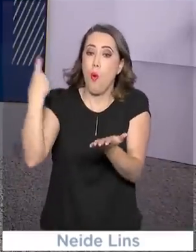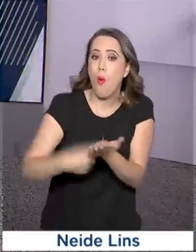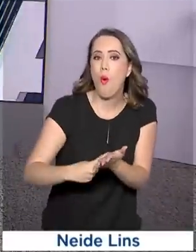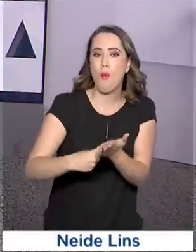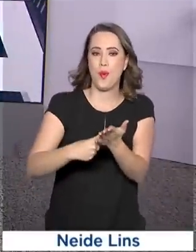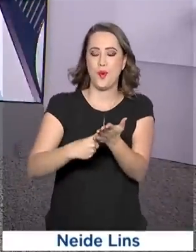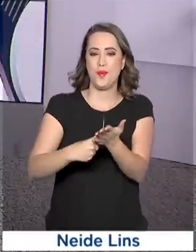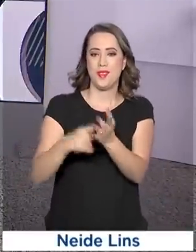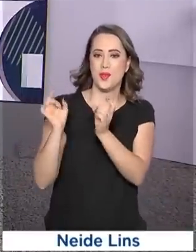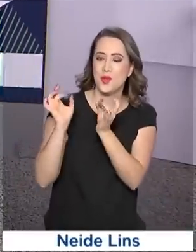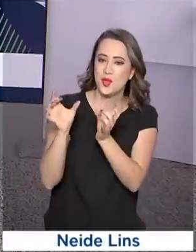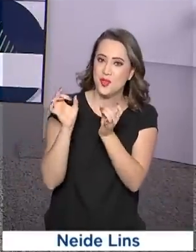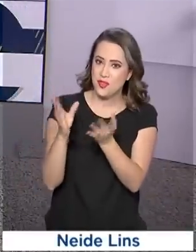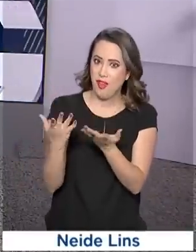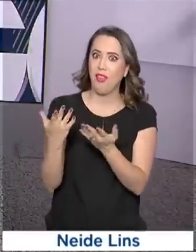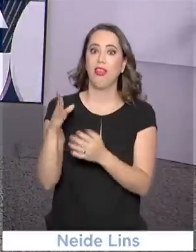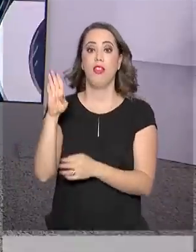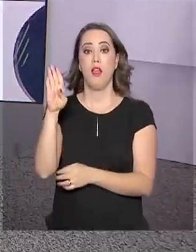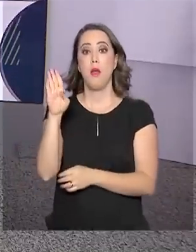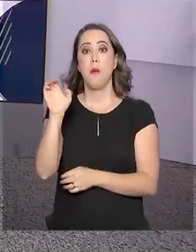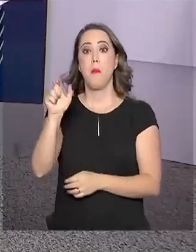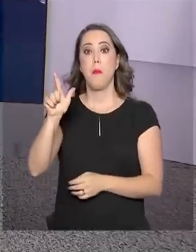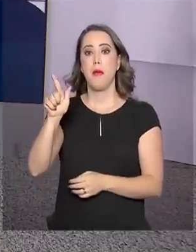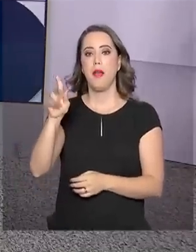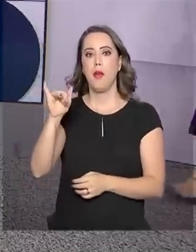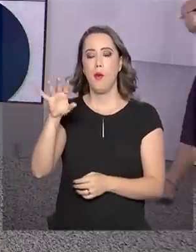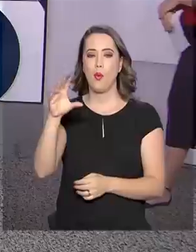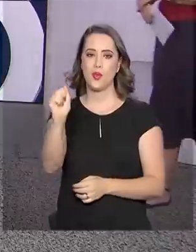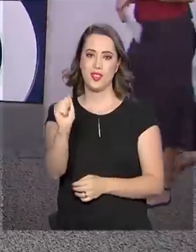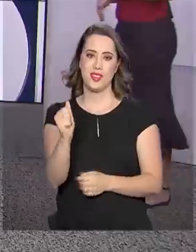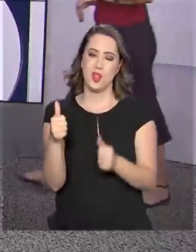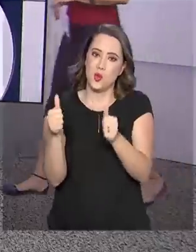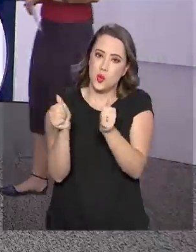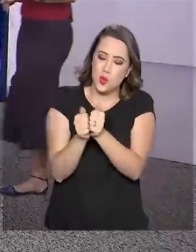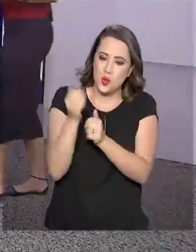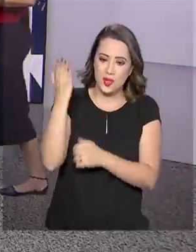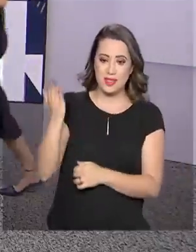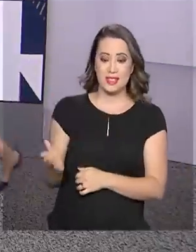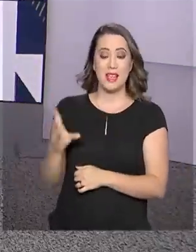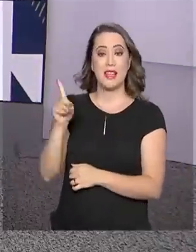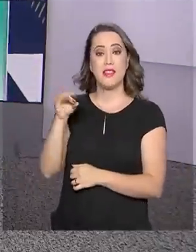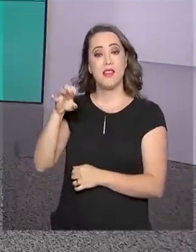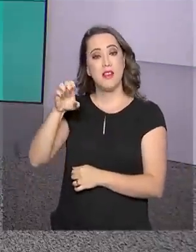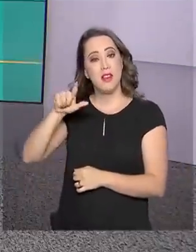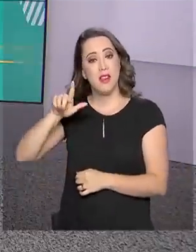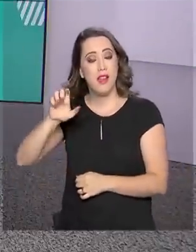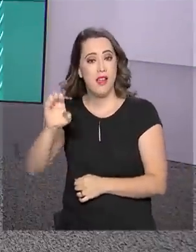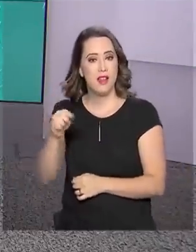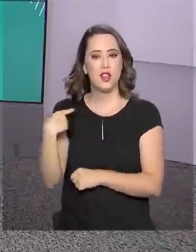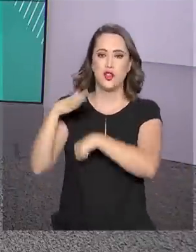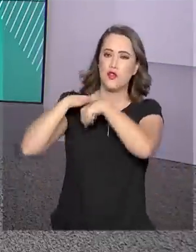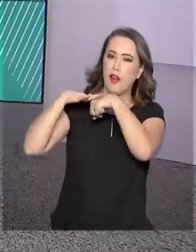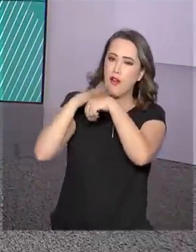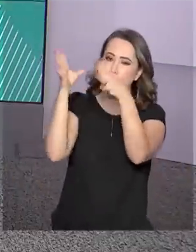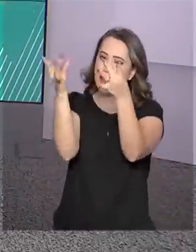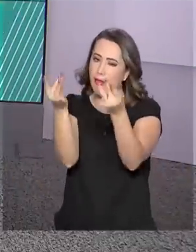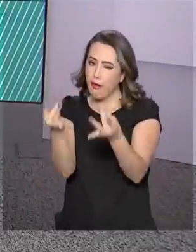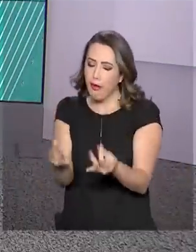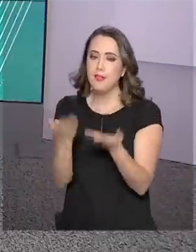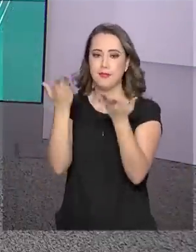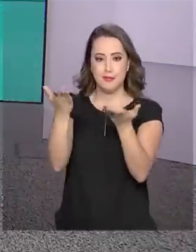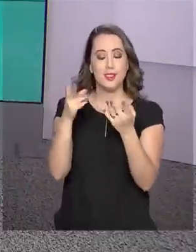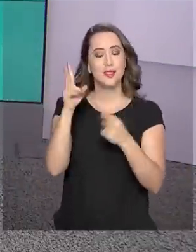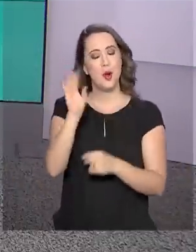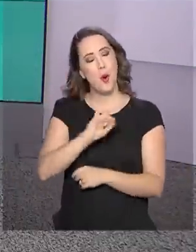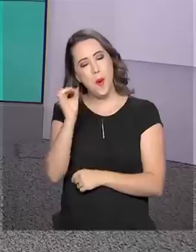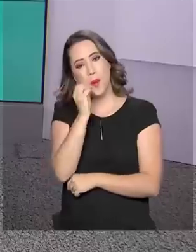fechar um acordo comercial na Bélgica. Aqui comigo no estúdio está a repórter Daniele Popov e a gente vai conversar e detalhar este